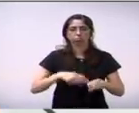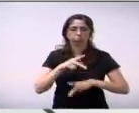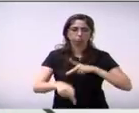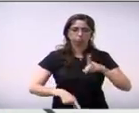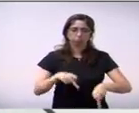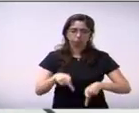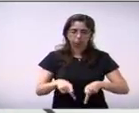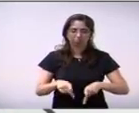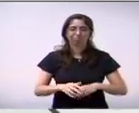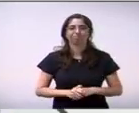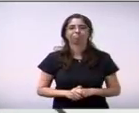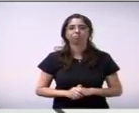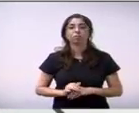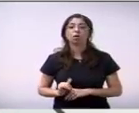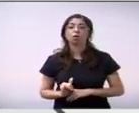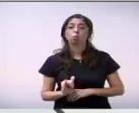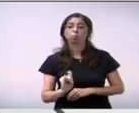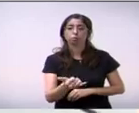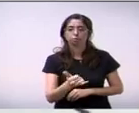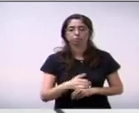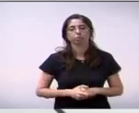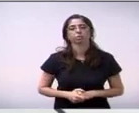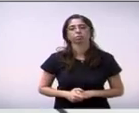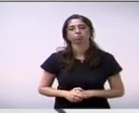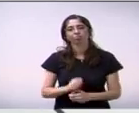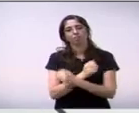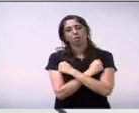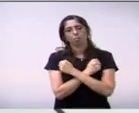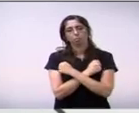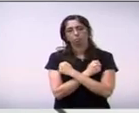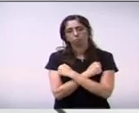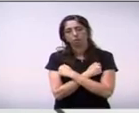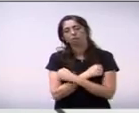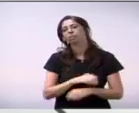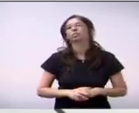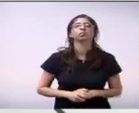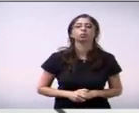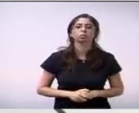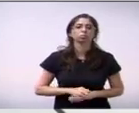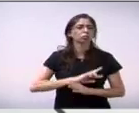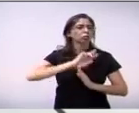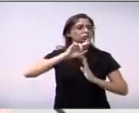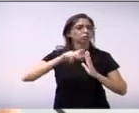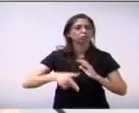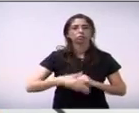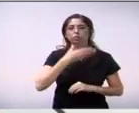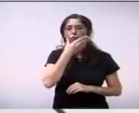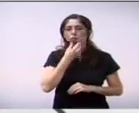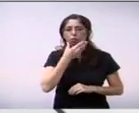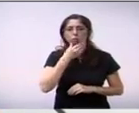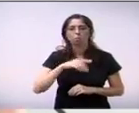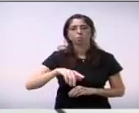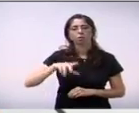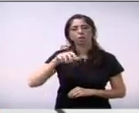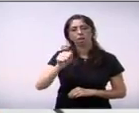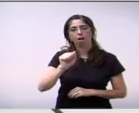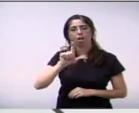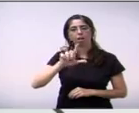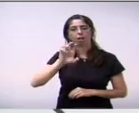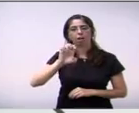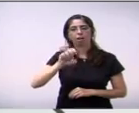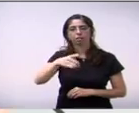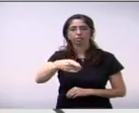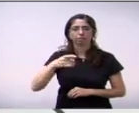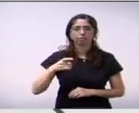aproveitamos para mandar um forte abraço aqui aos colegas Elisaman o Lau o Alex o Edson e